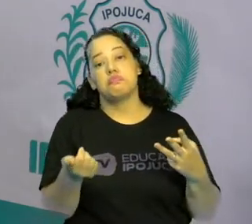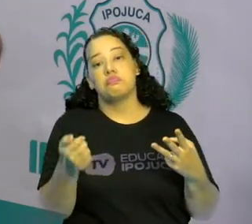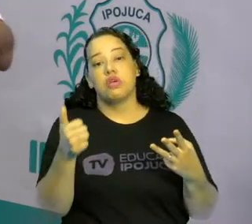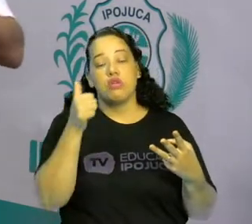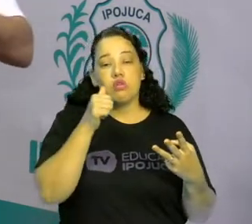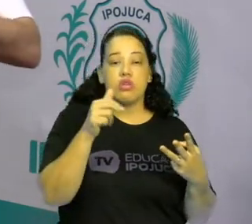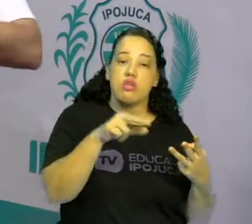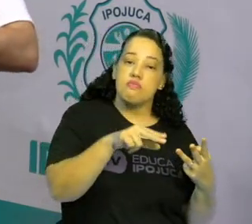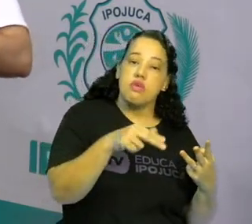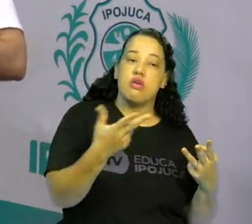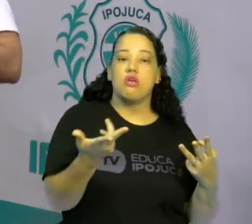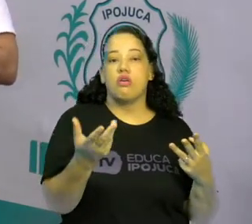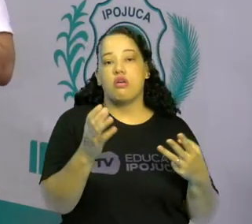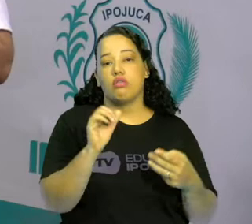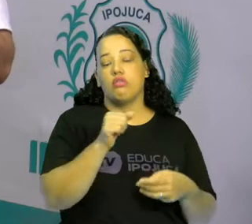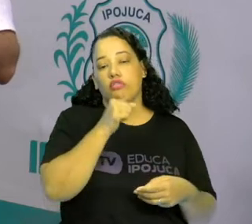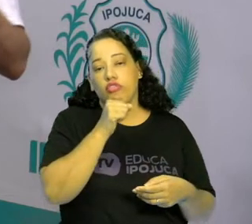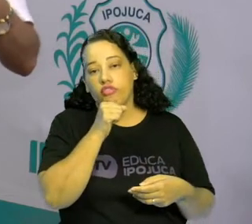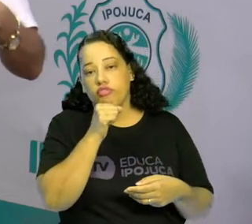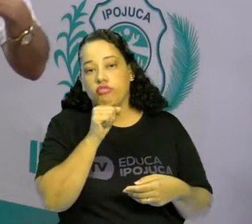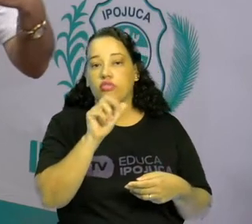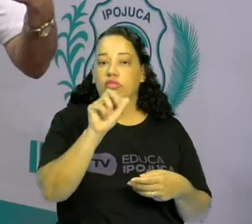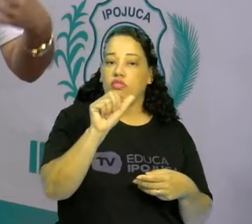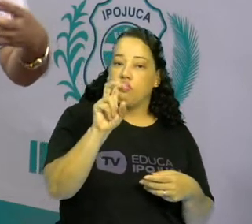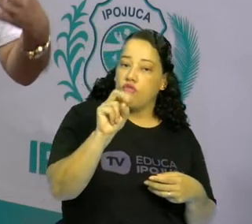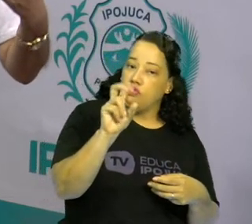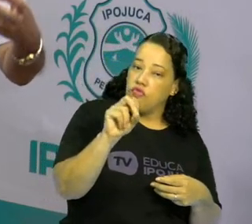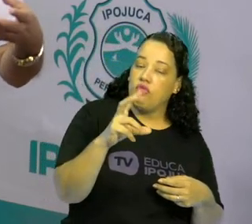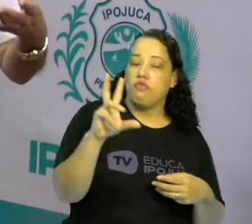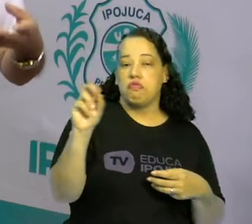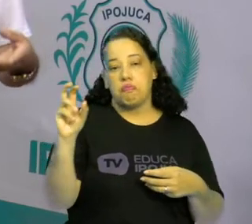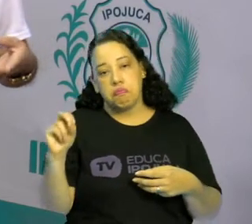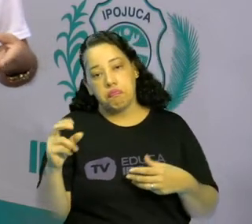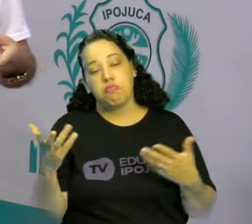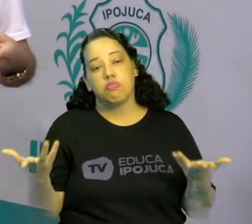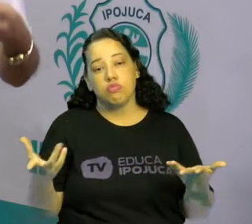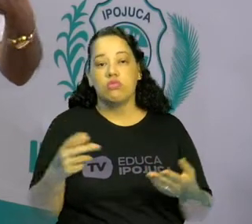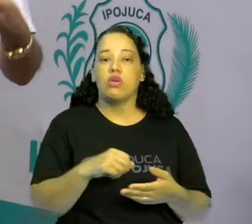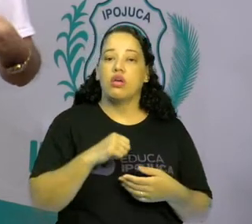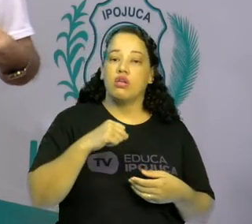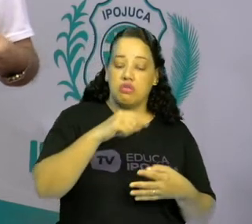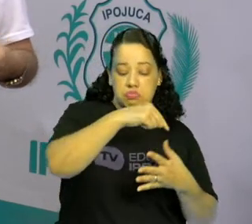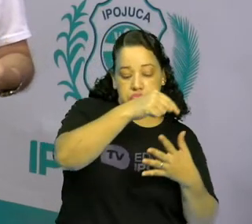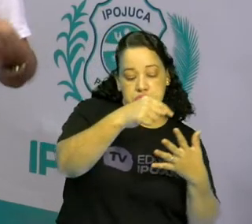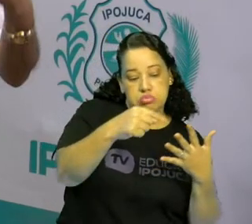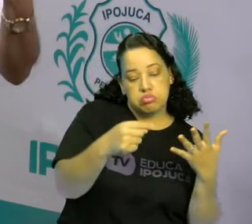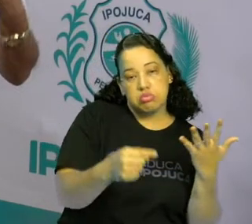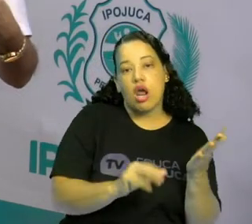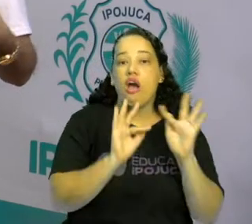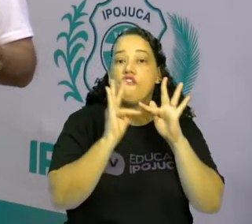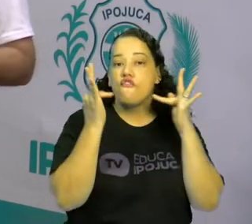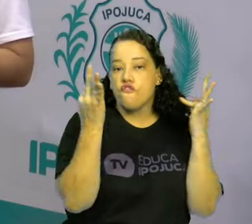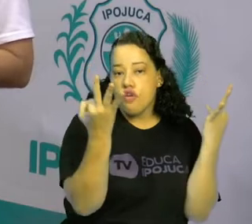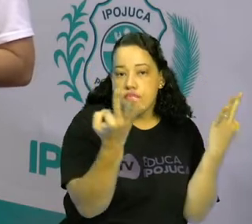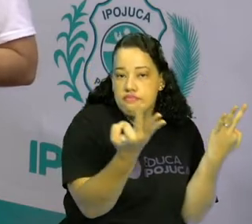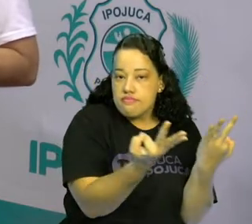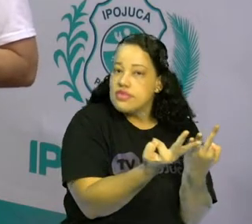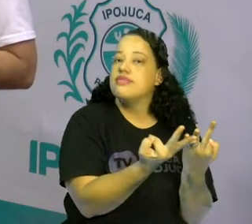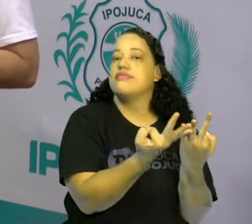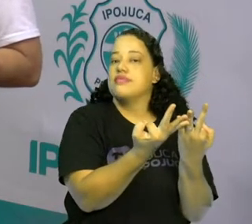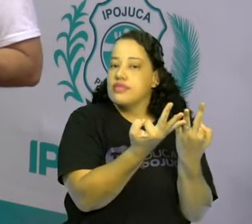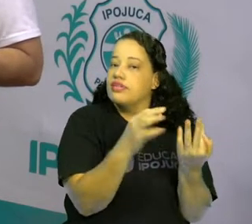avô, avó. Com tanta gente assim na família, com certeza tem muitas